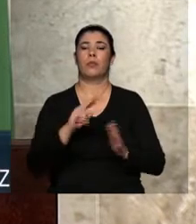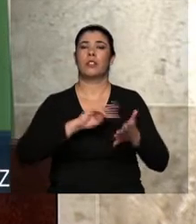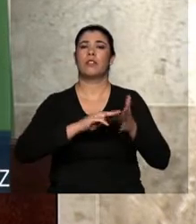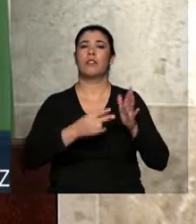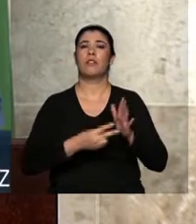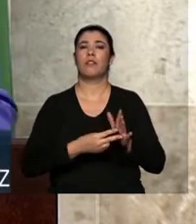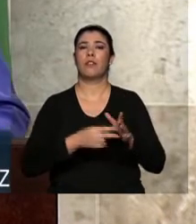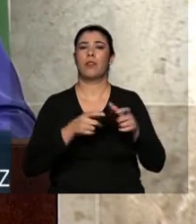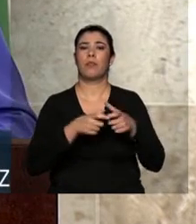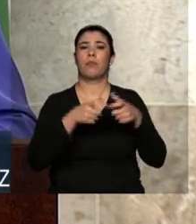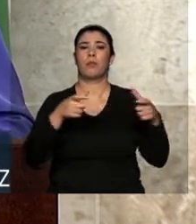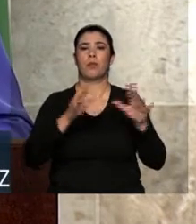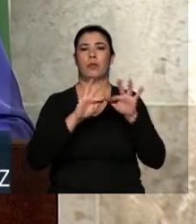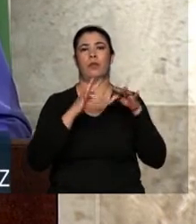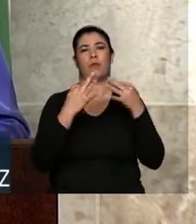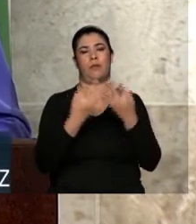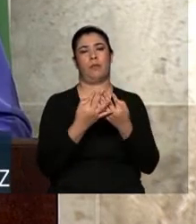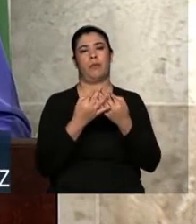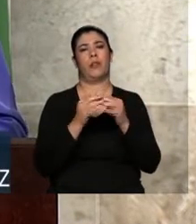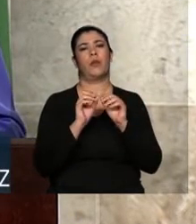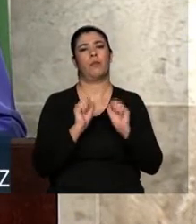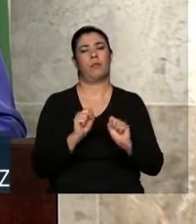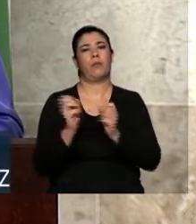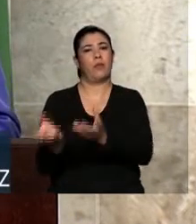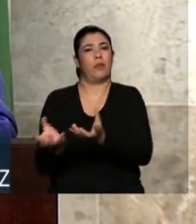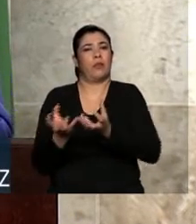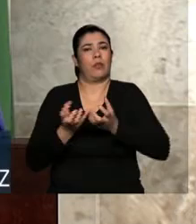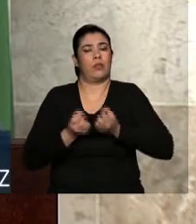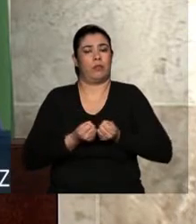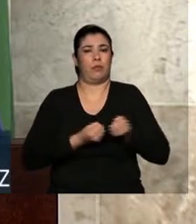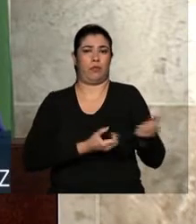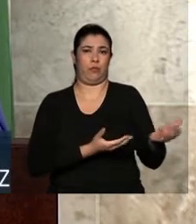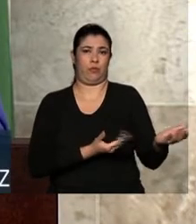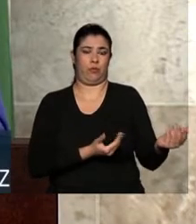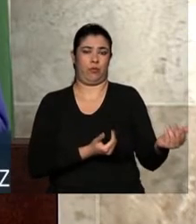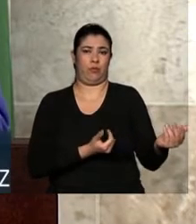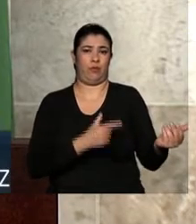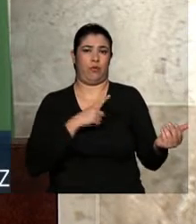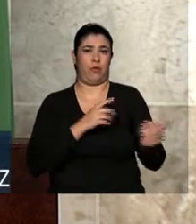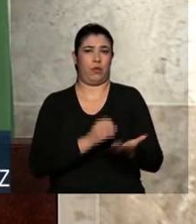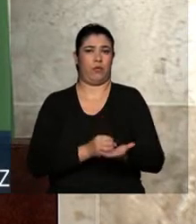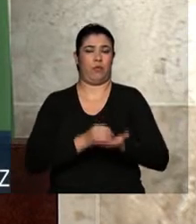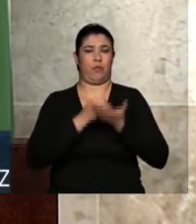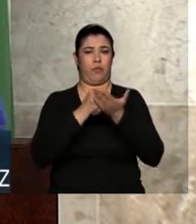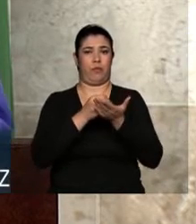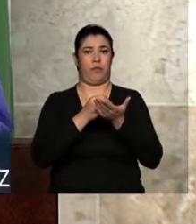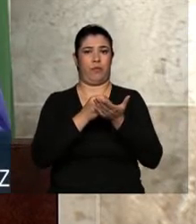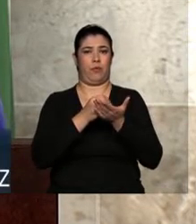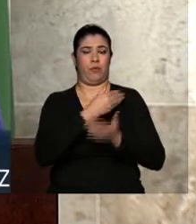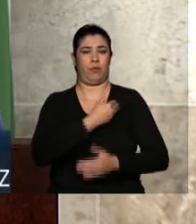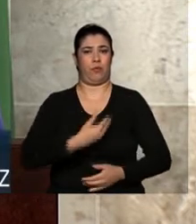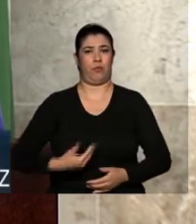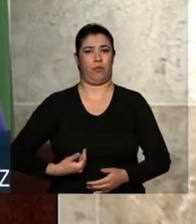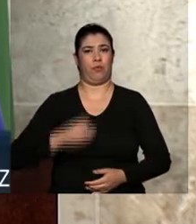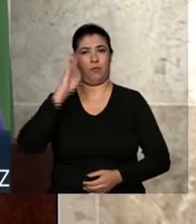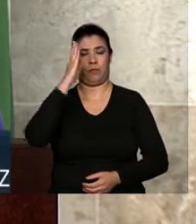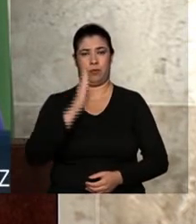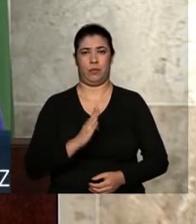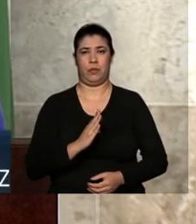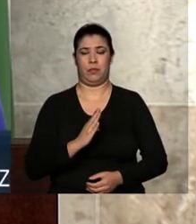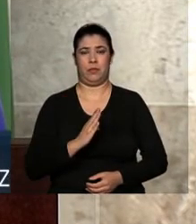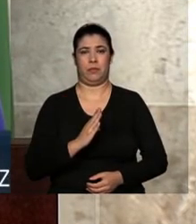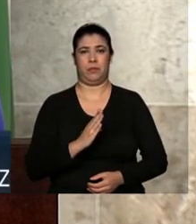que pode acolher o jovem com o apoio do Estado brasileiro, do governo brasileiro.